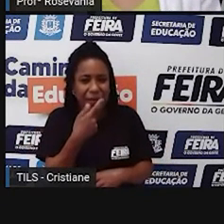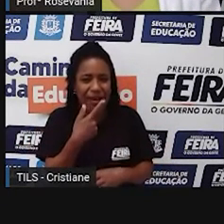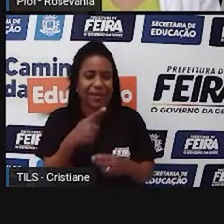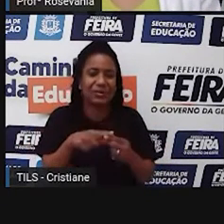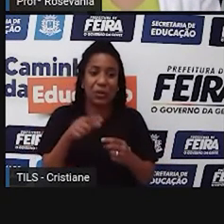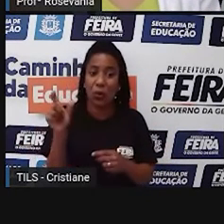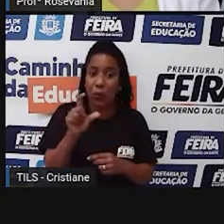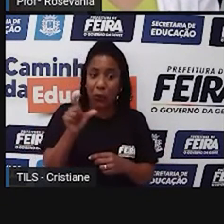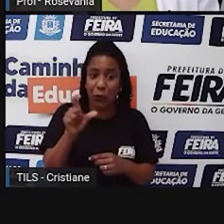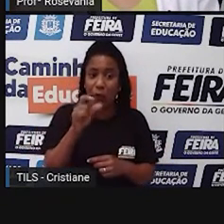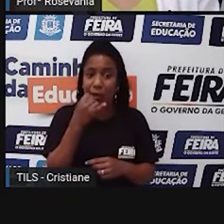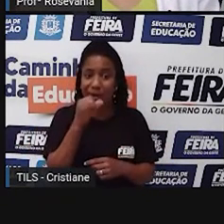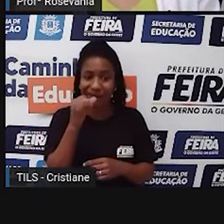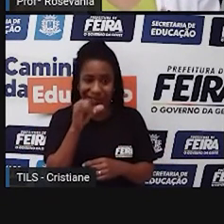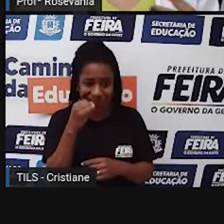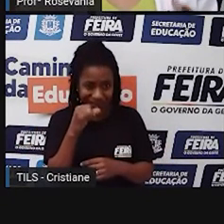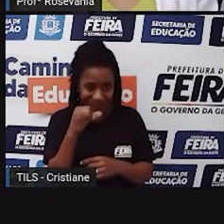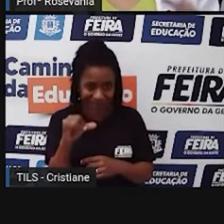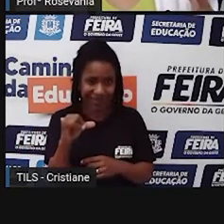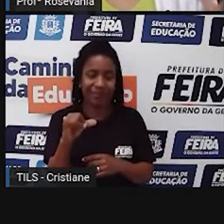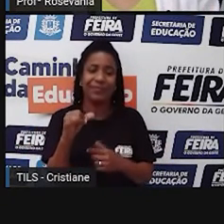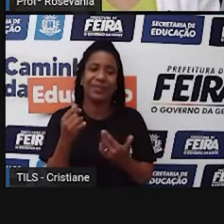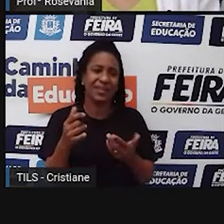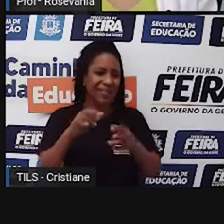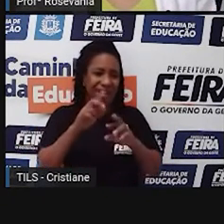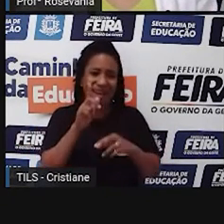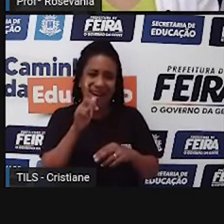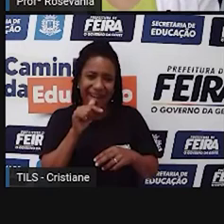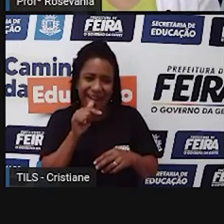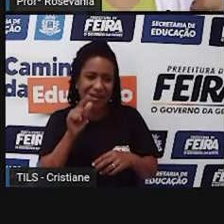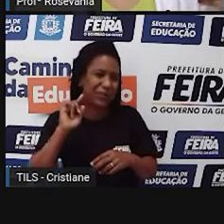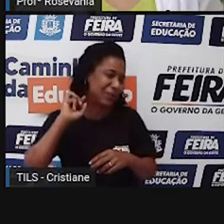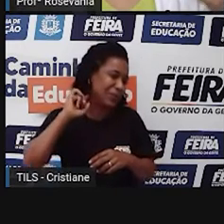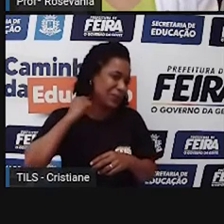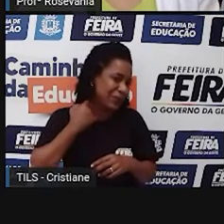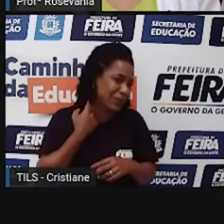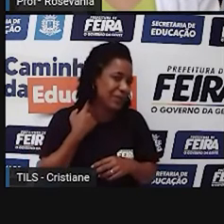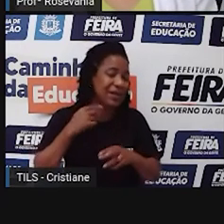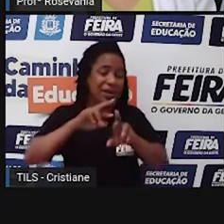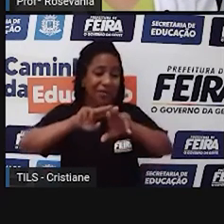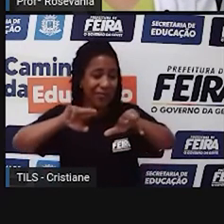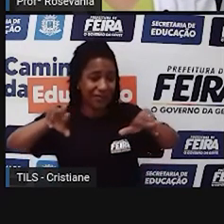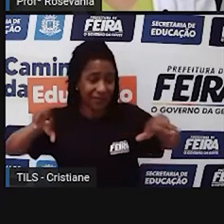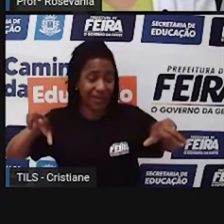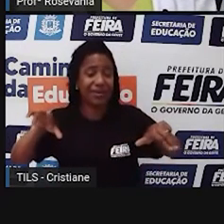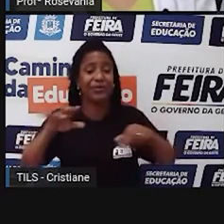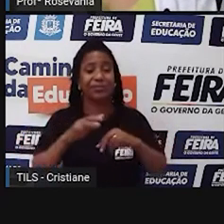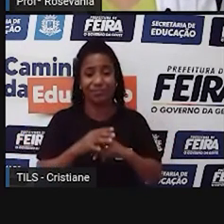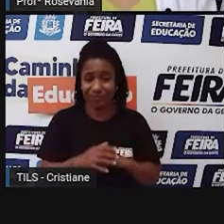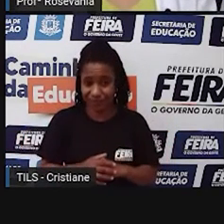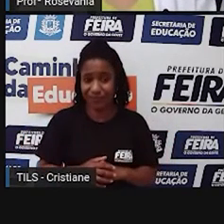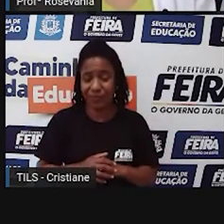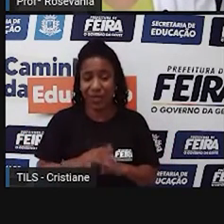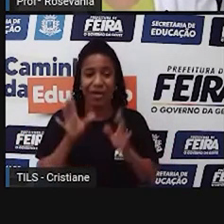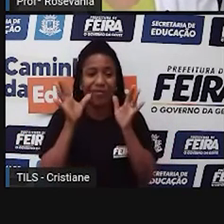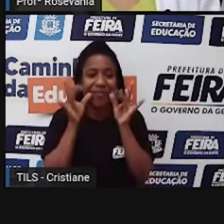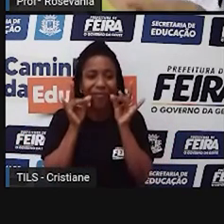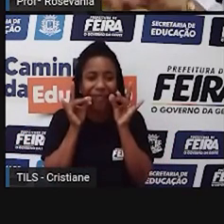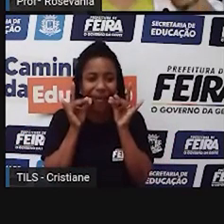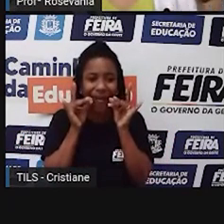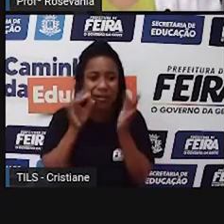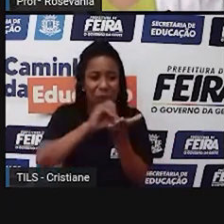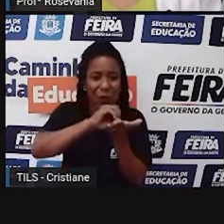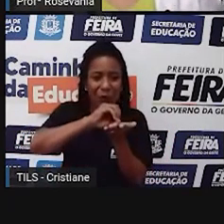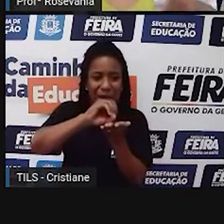baterias, mistura líquidos, né, corrosivos, uma série de coisas que a gente joga com plástico, com material orgânico,